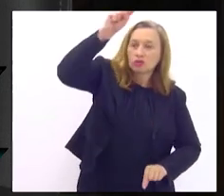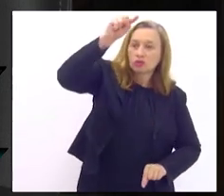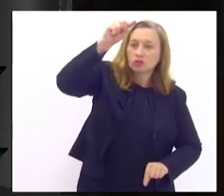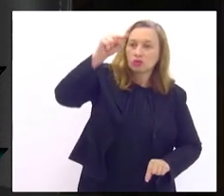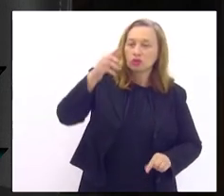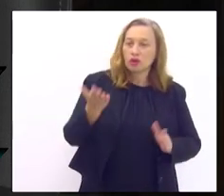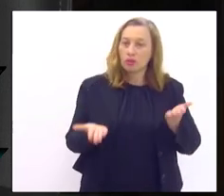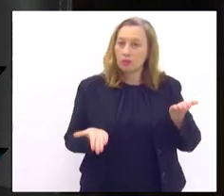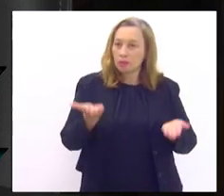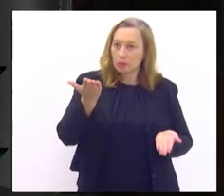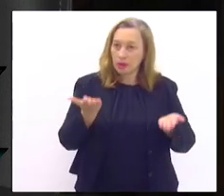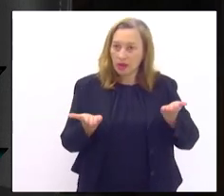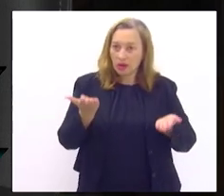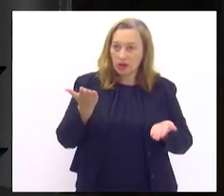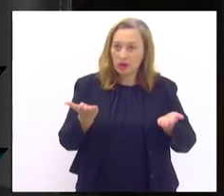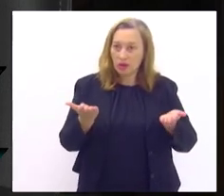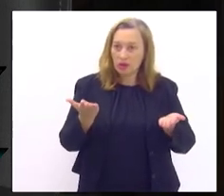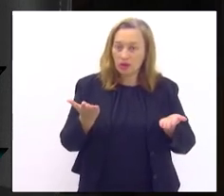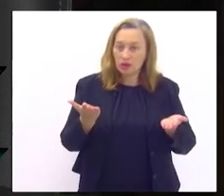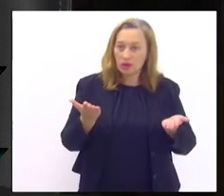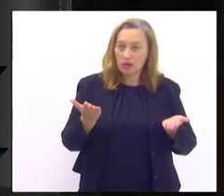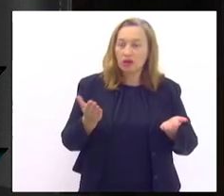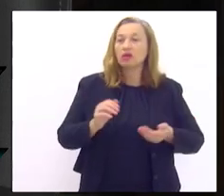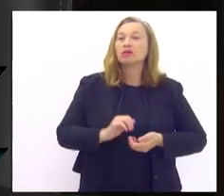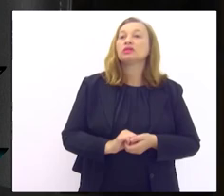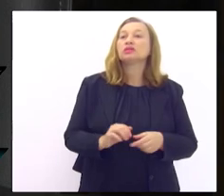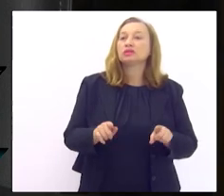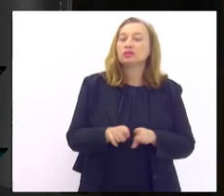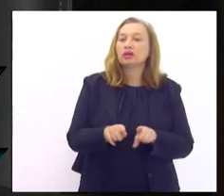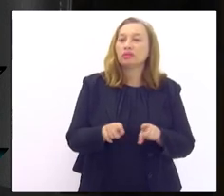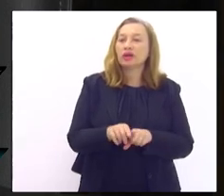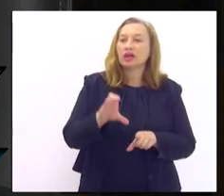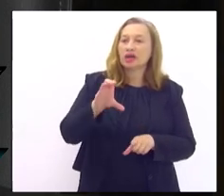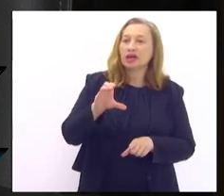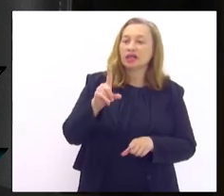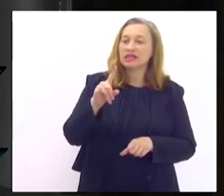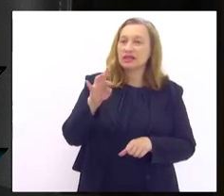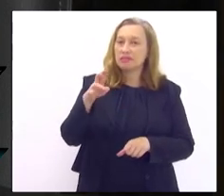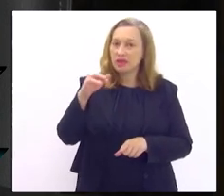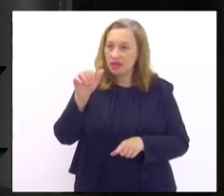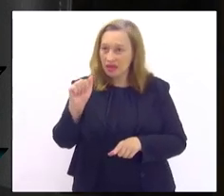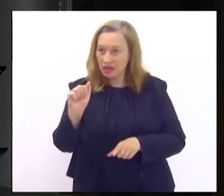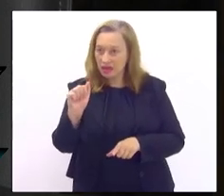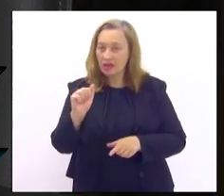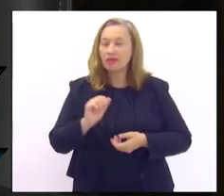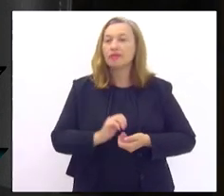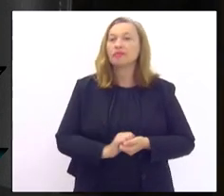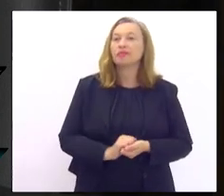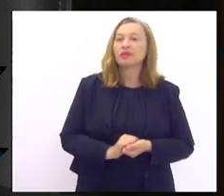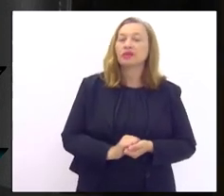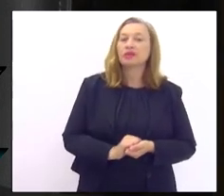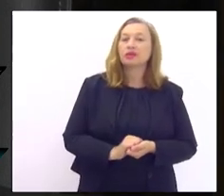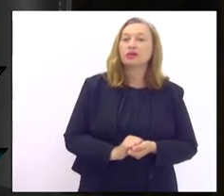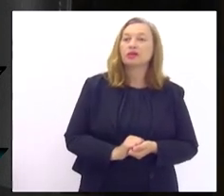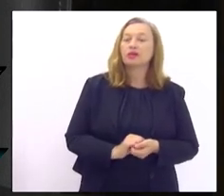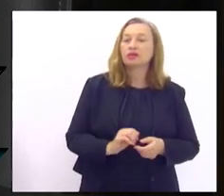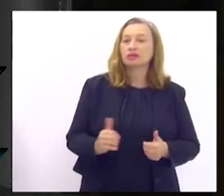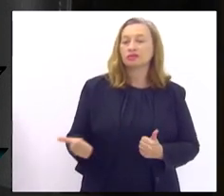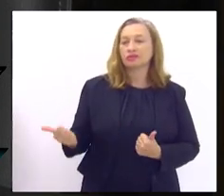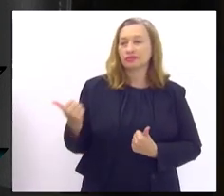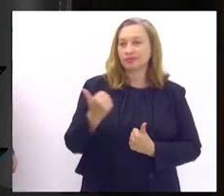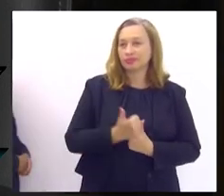cálculo do IMC verificando glicemia capilar periférica nós vamos estar